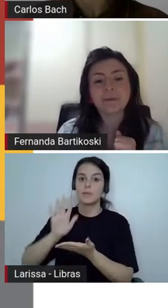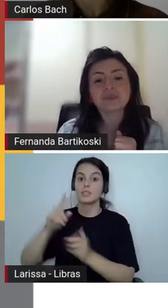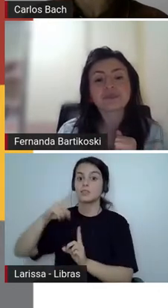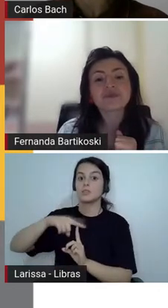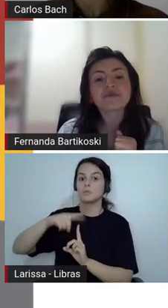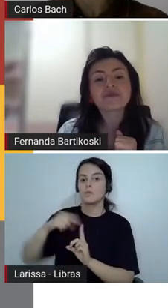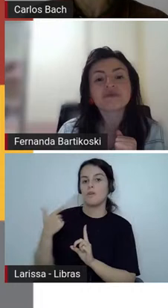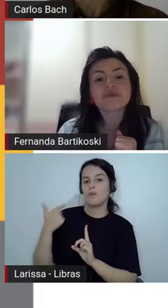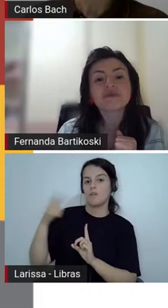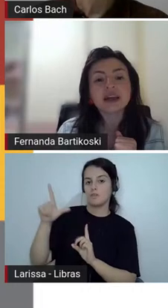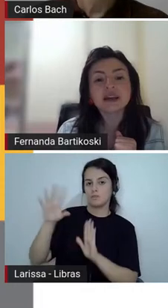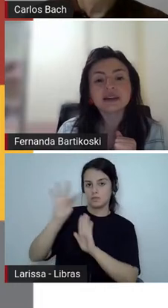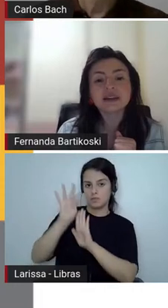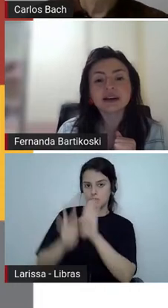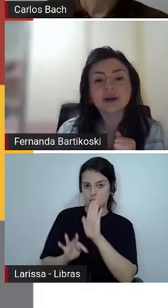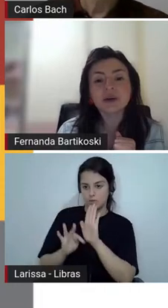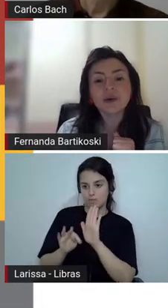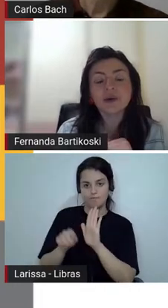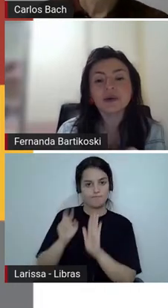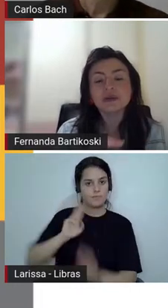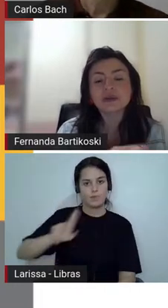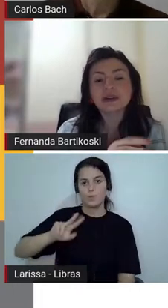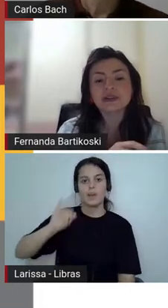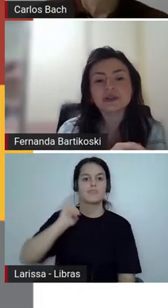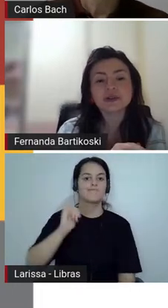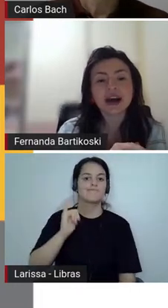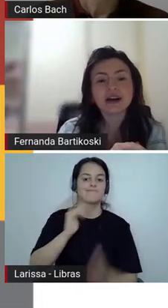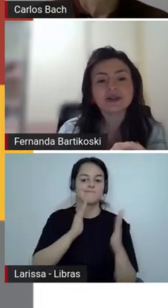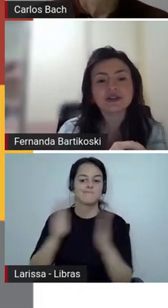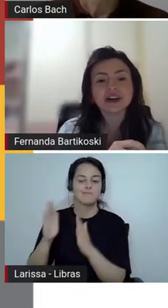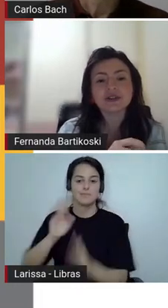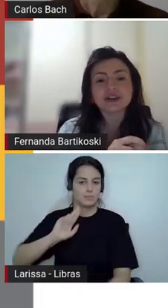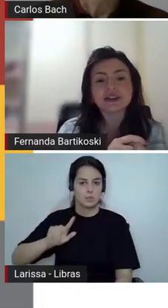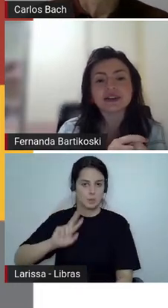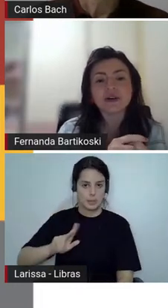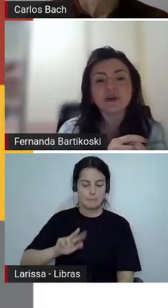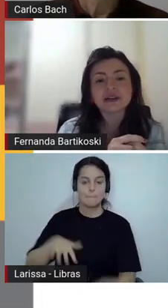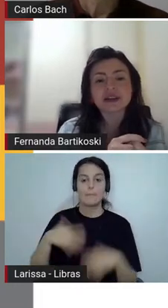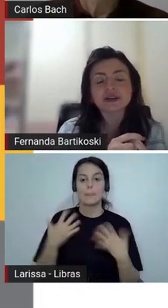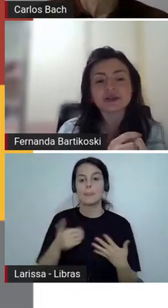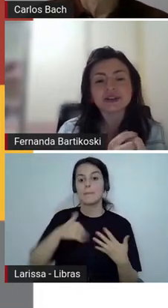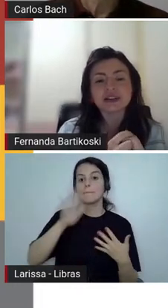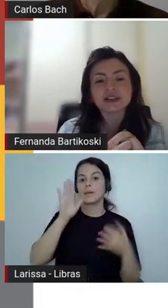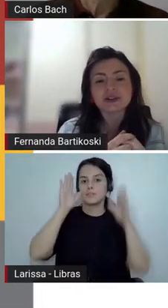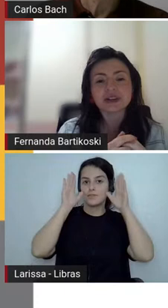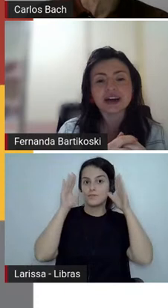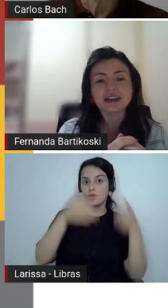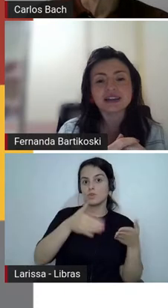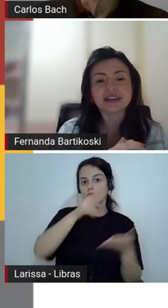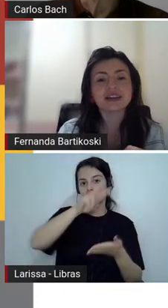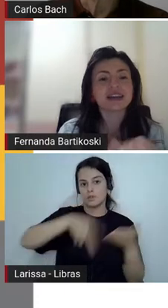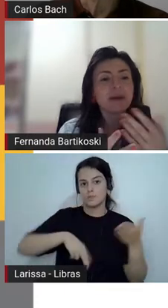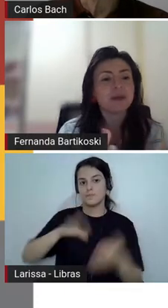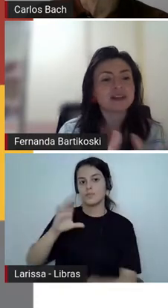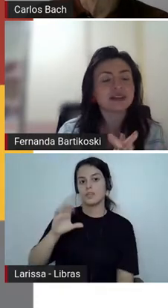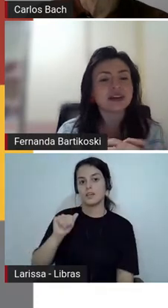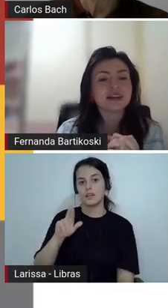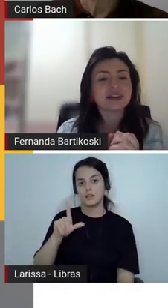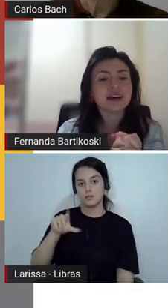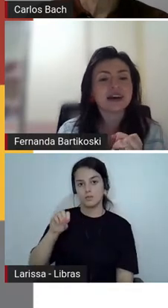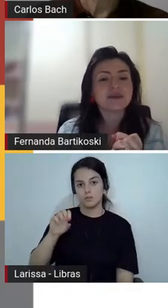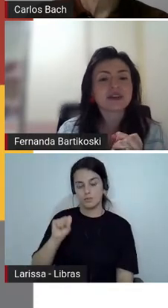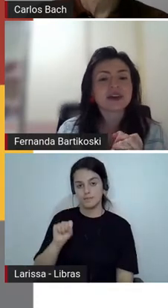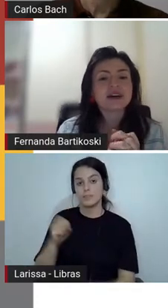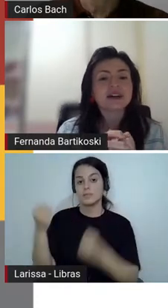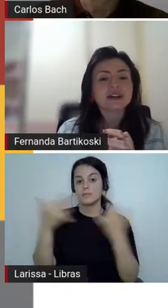leitura. Então, o Carlos só vai nos trazer algumas questões relacionadas às etapas,